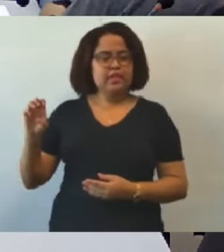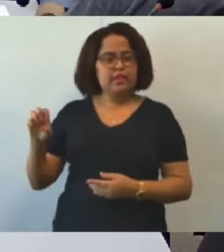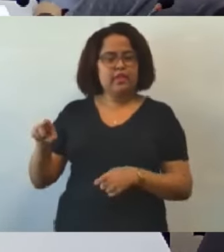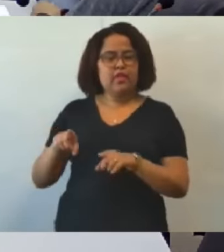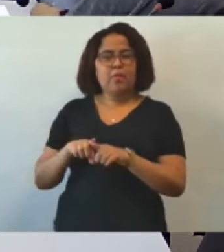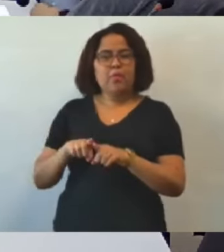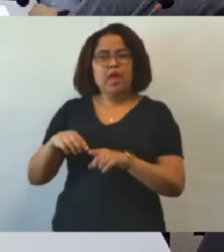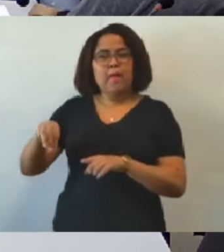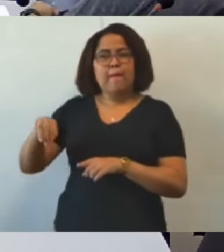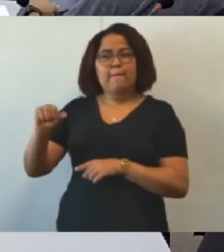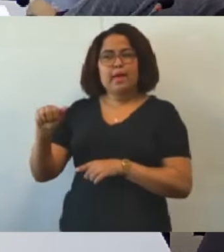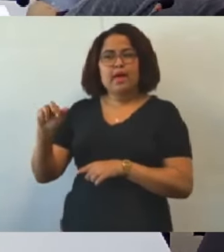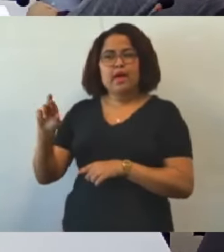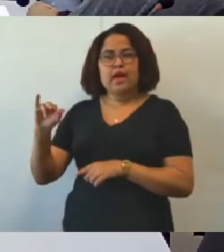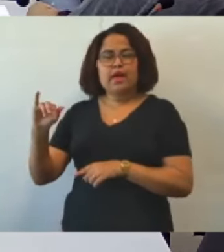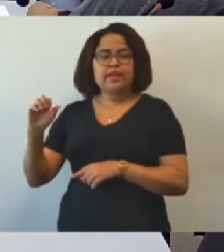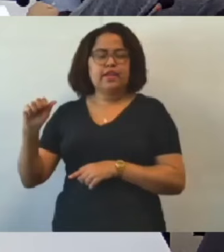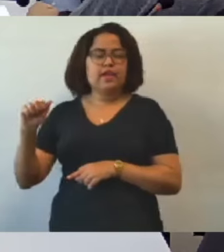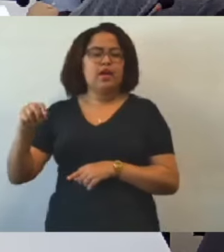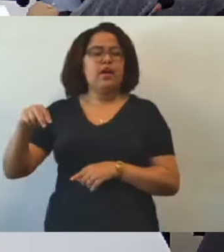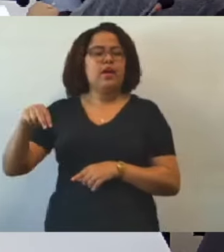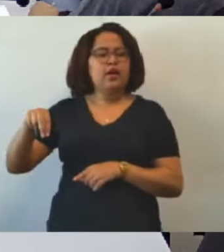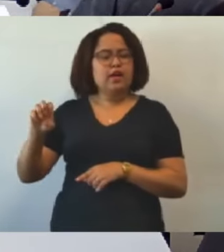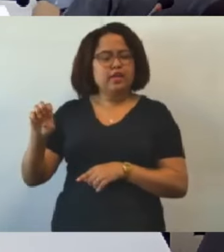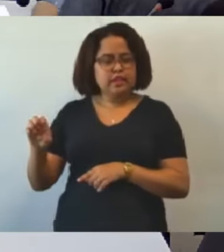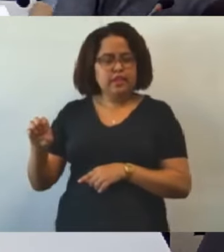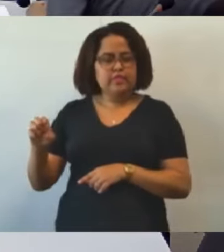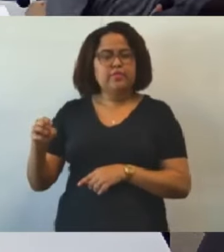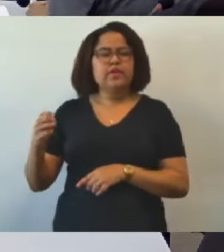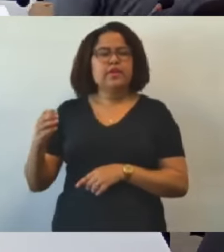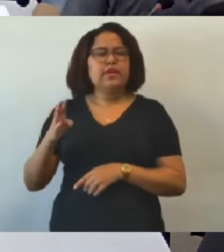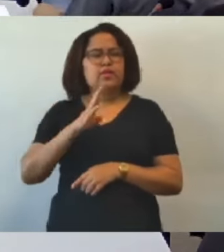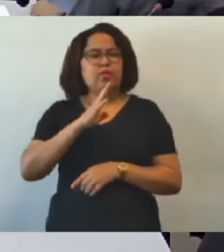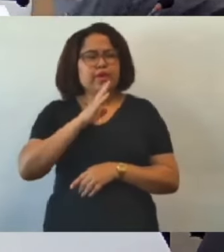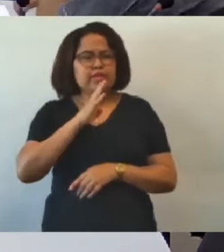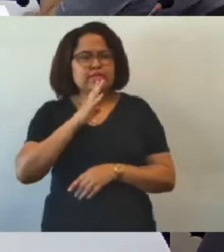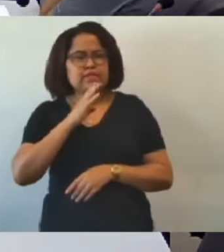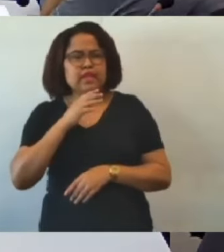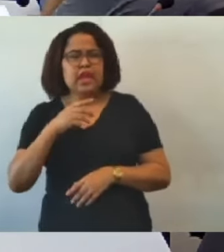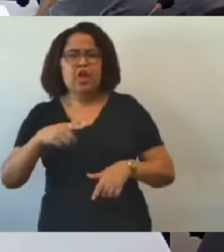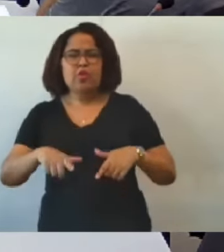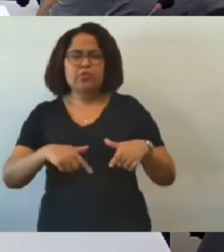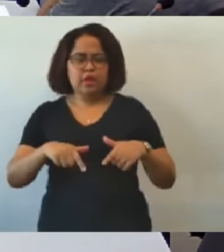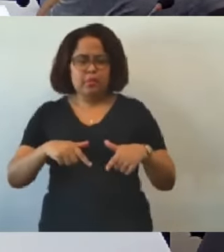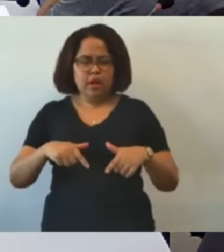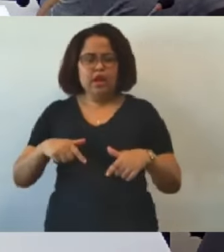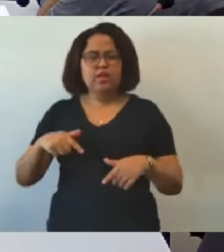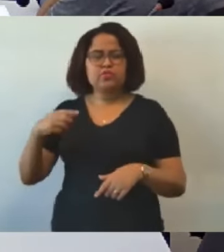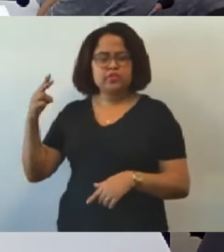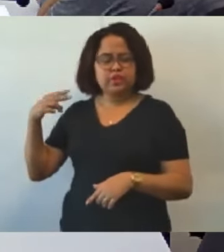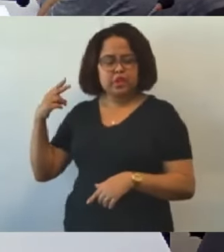da nossa comissão e conhecer um pouquinho sobre o trabalho dos vereadores, como funciona o parlamento.